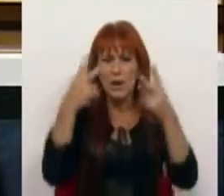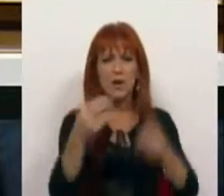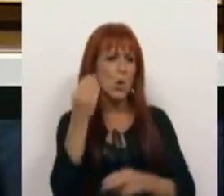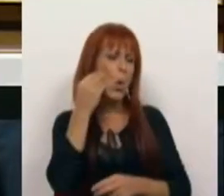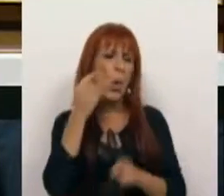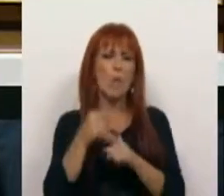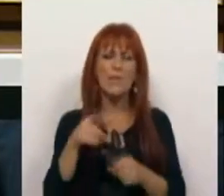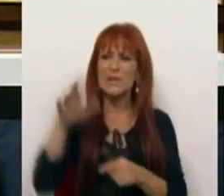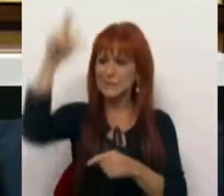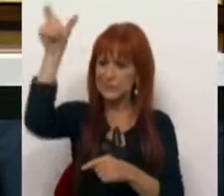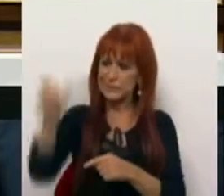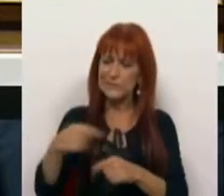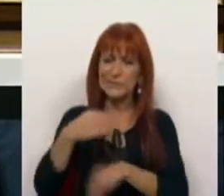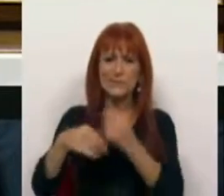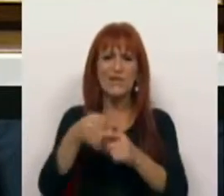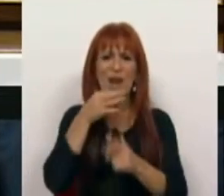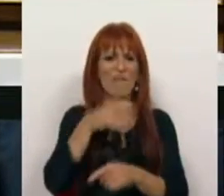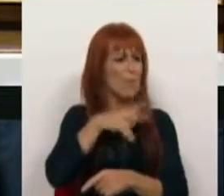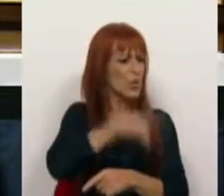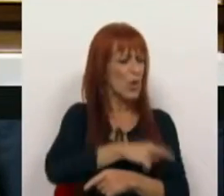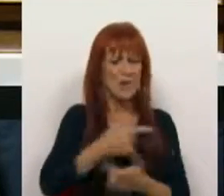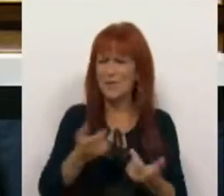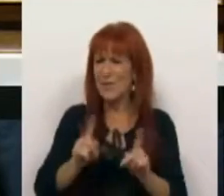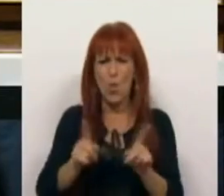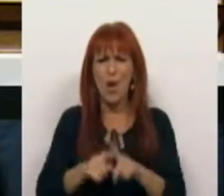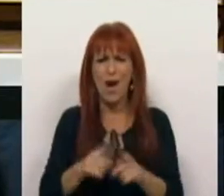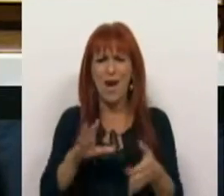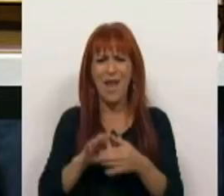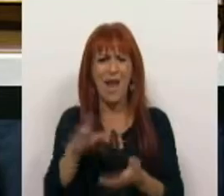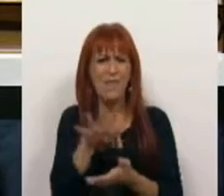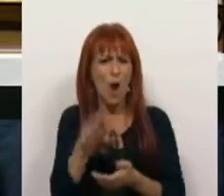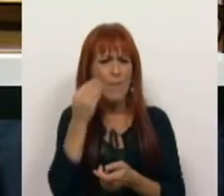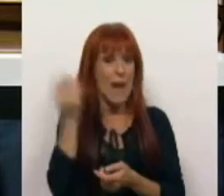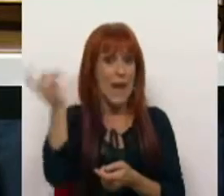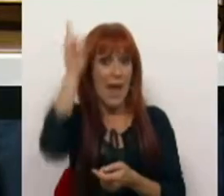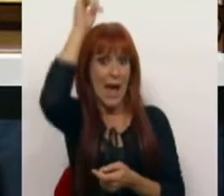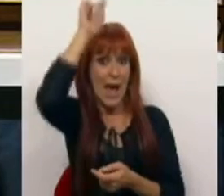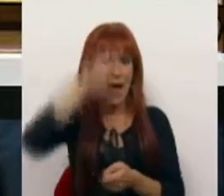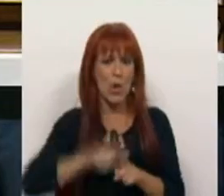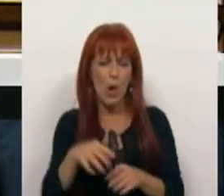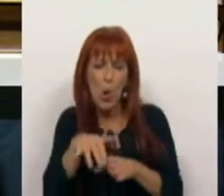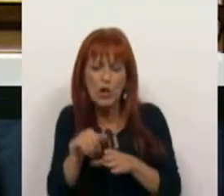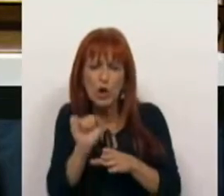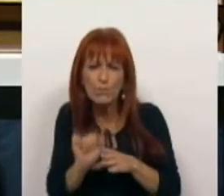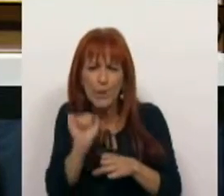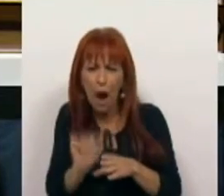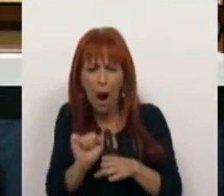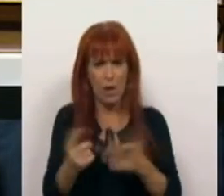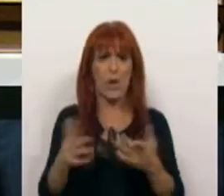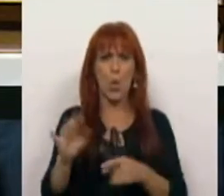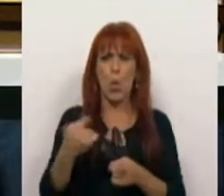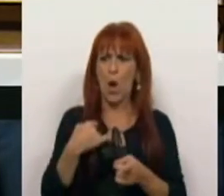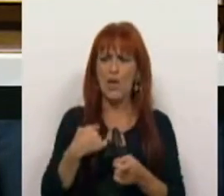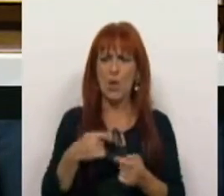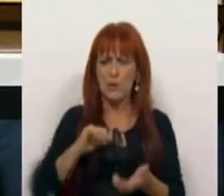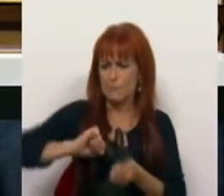a forma como disse o Bruno, falava sobre Portugal. É que não é uma questão de forma, é uma questão de conteúdo. E quando